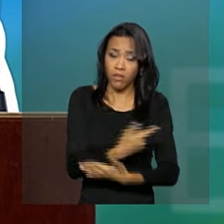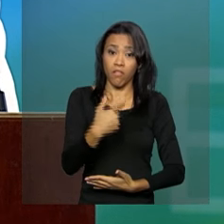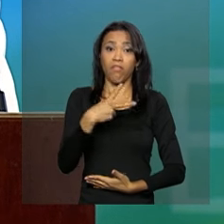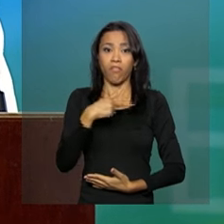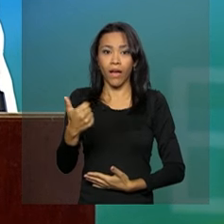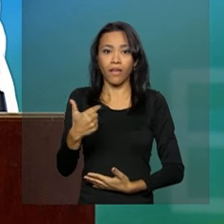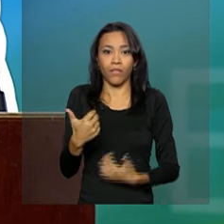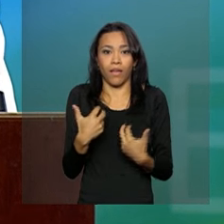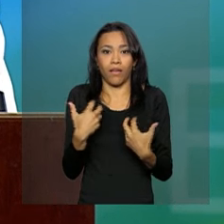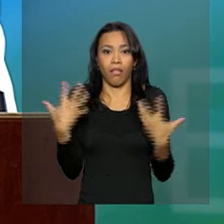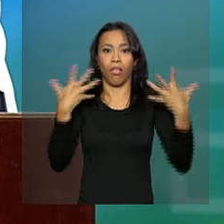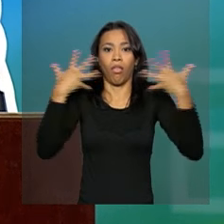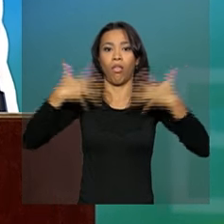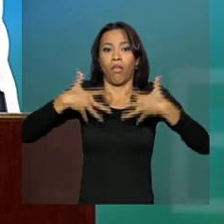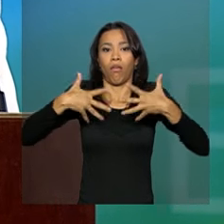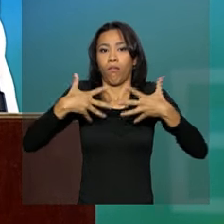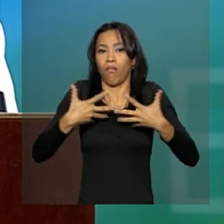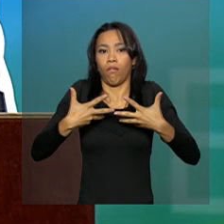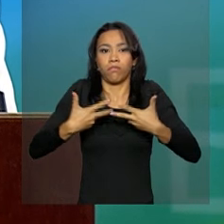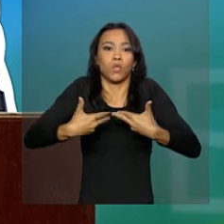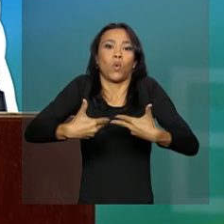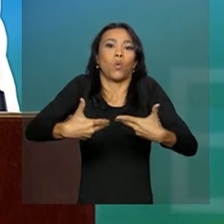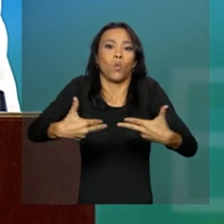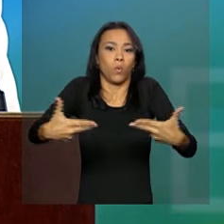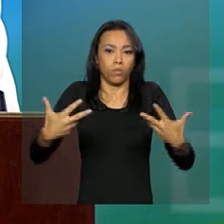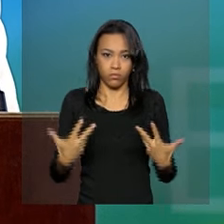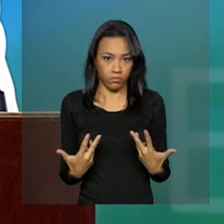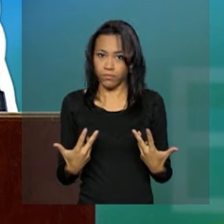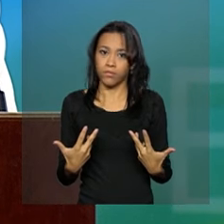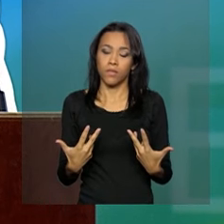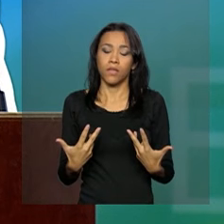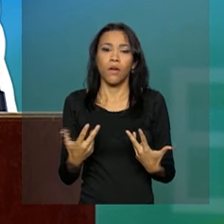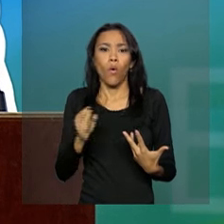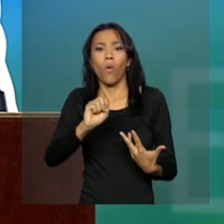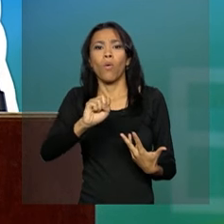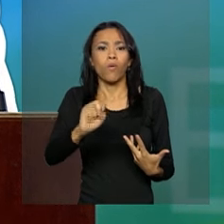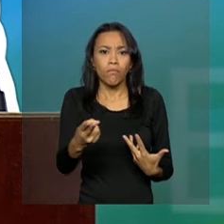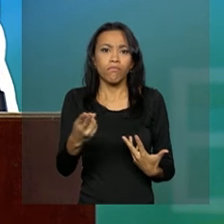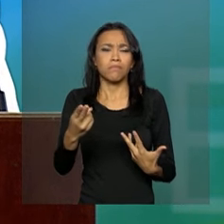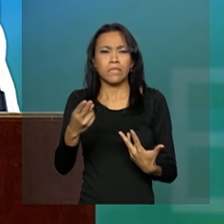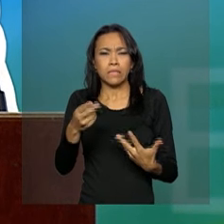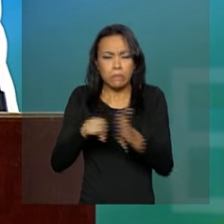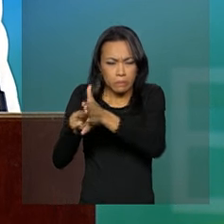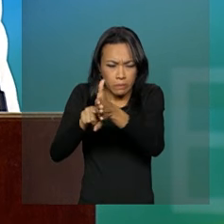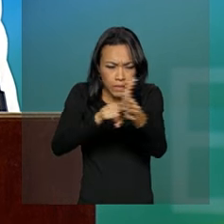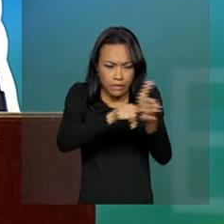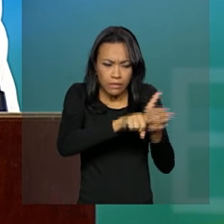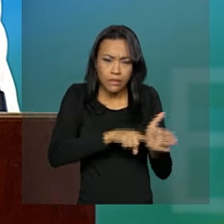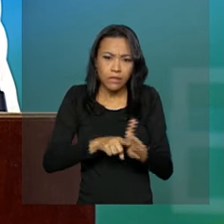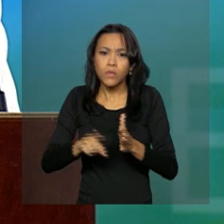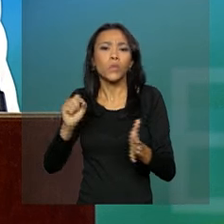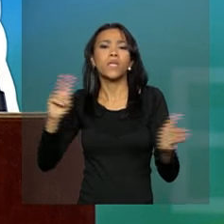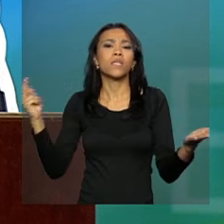da exigência da mais absoluta apuração dos